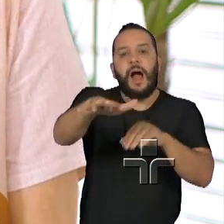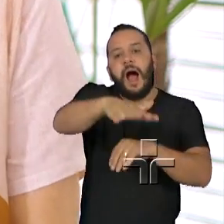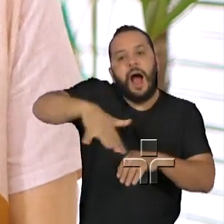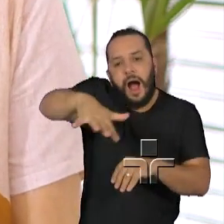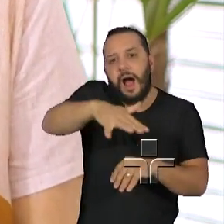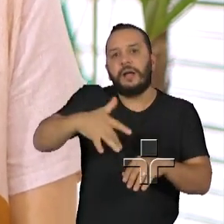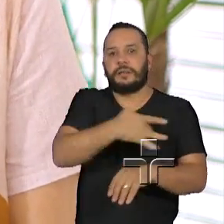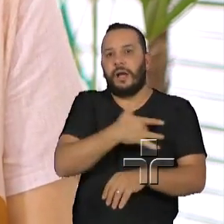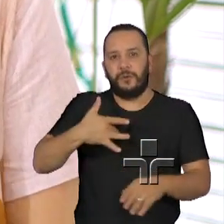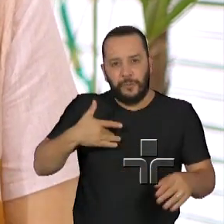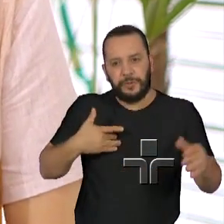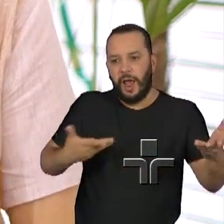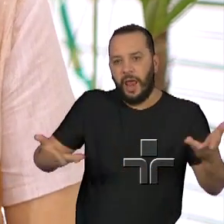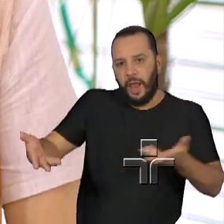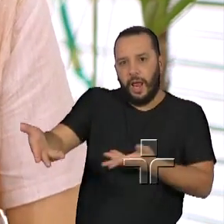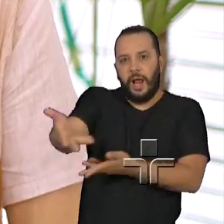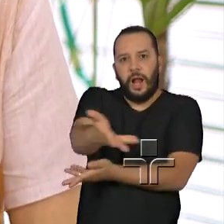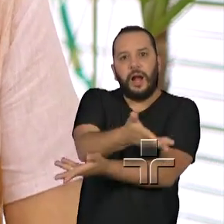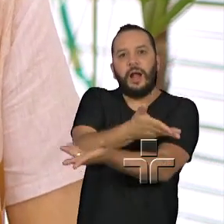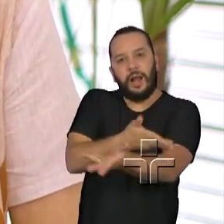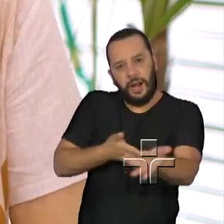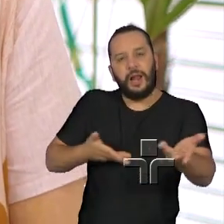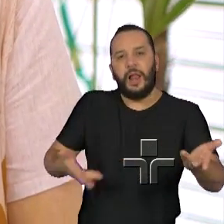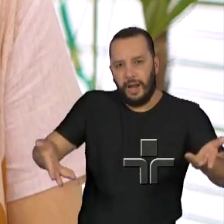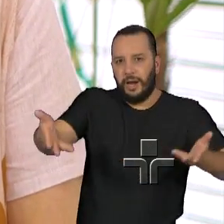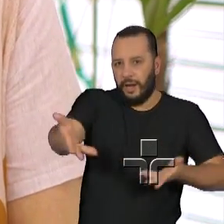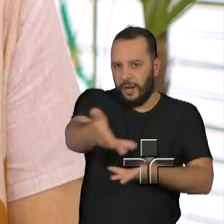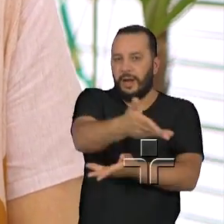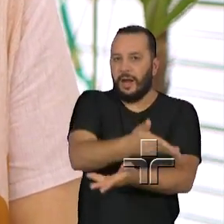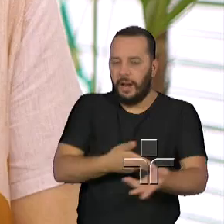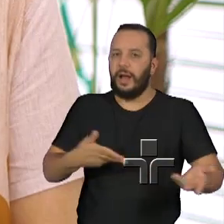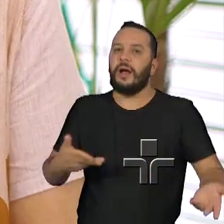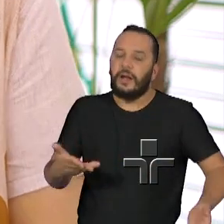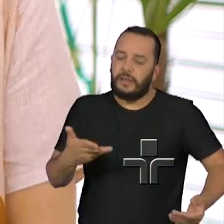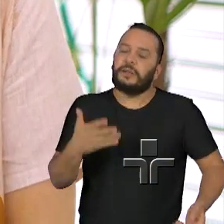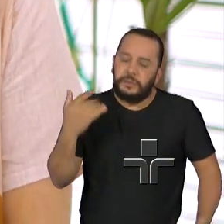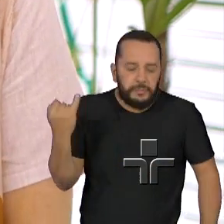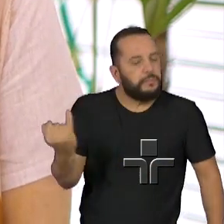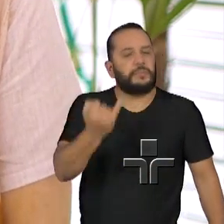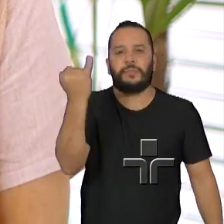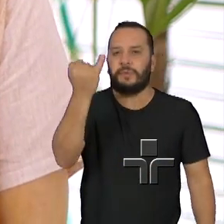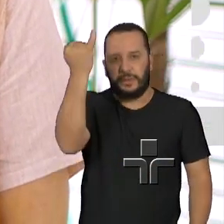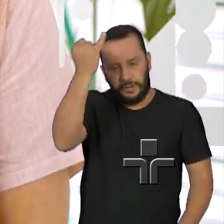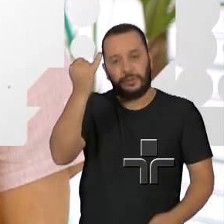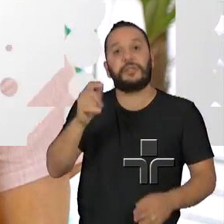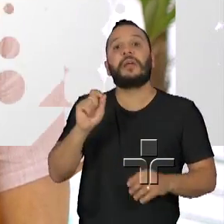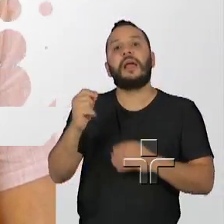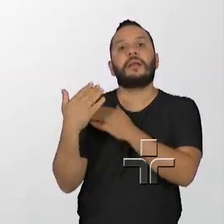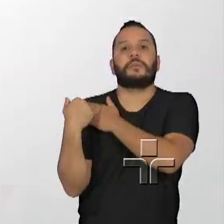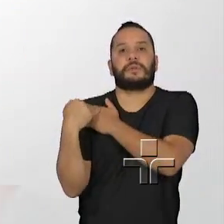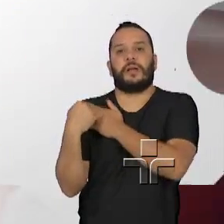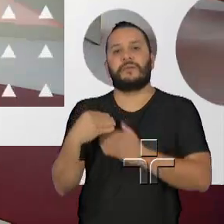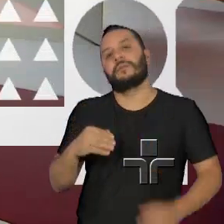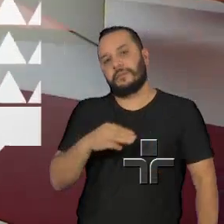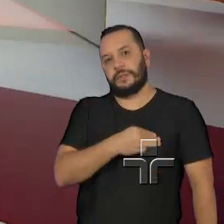foi fundamental e foi, assim, eu acho que induzida pelo Ministério Público.